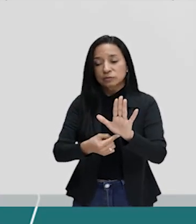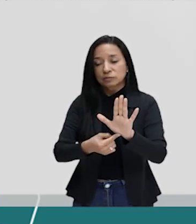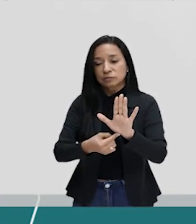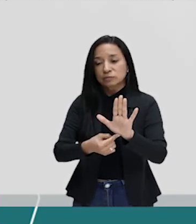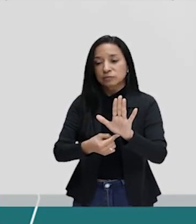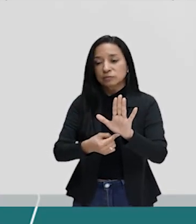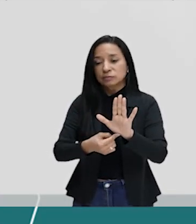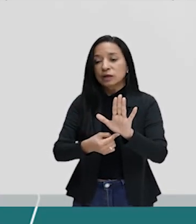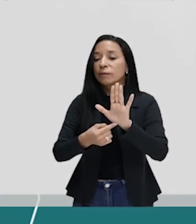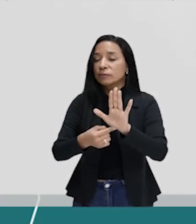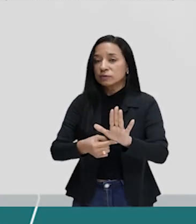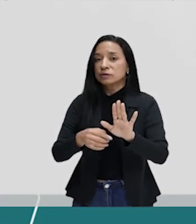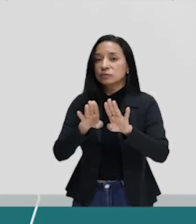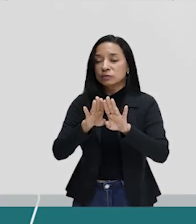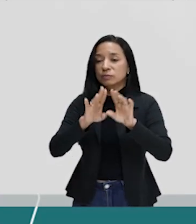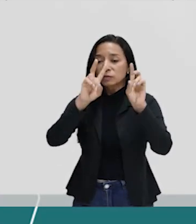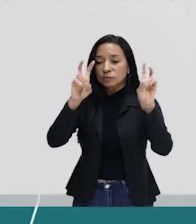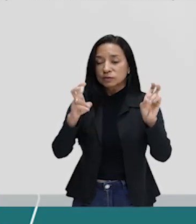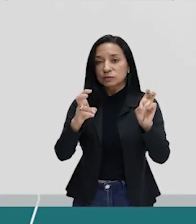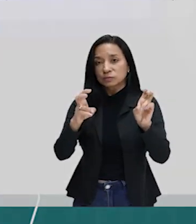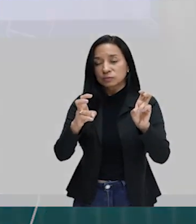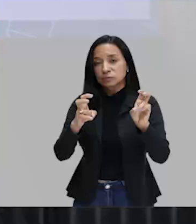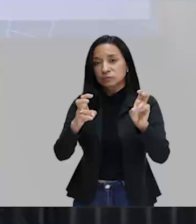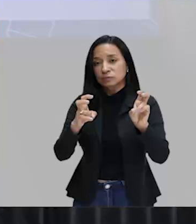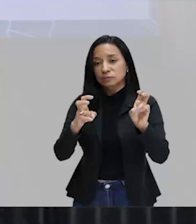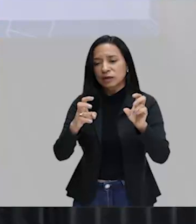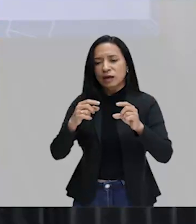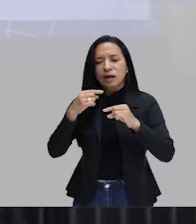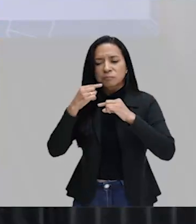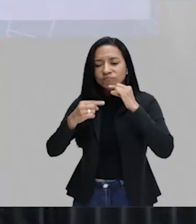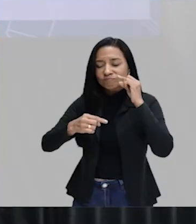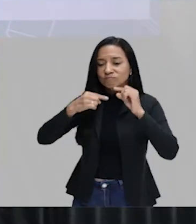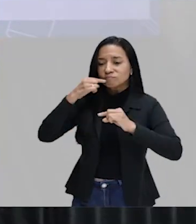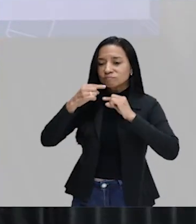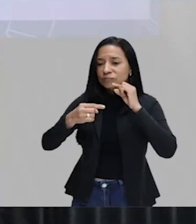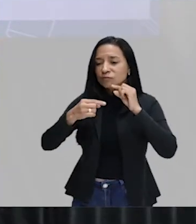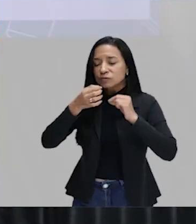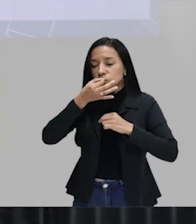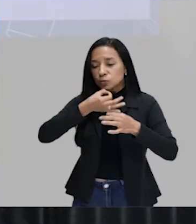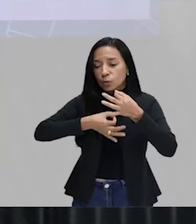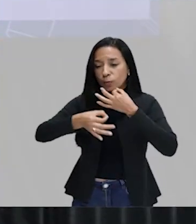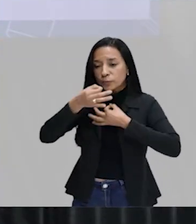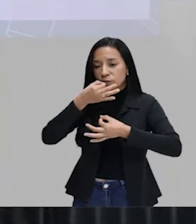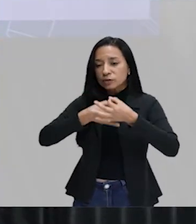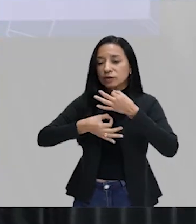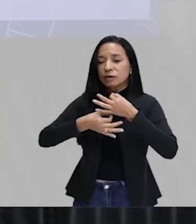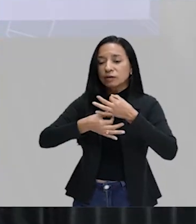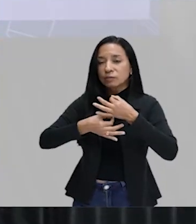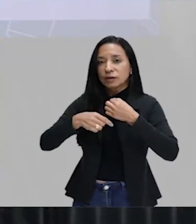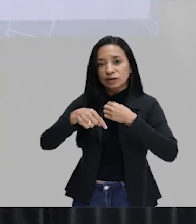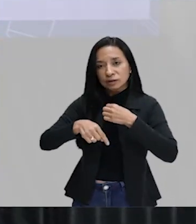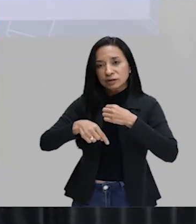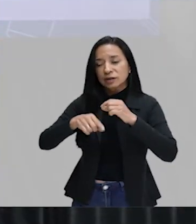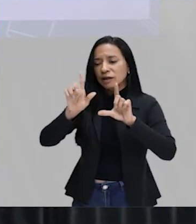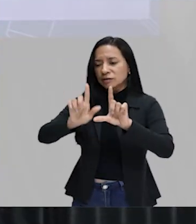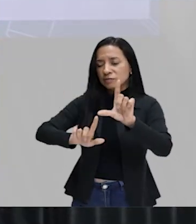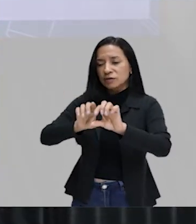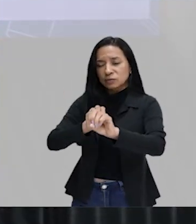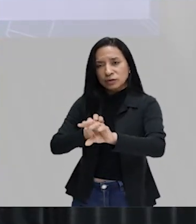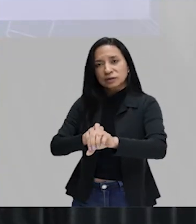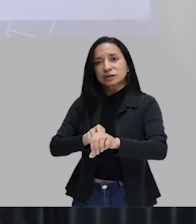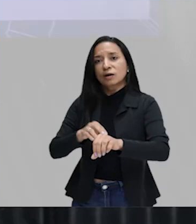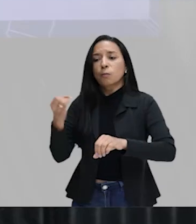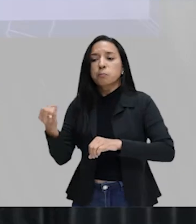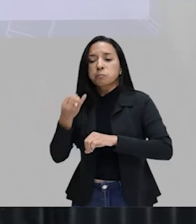o ponto de vista que as aulas na TV Educação são muito interessantes. São apresentadas por bons profissionais. E estão dando o que